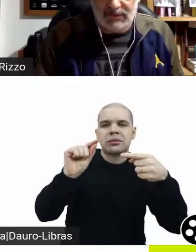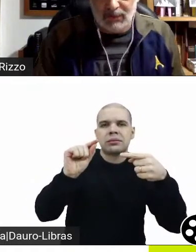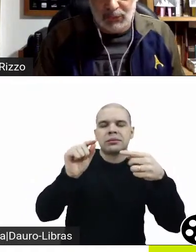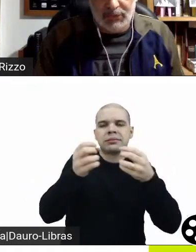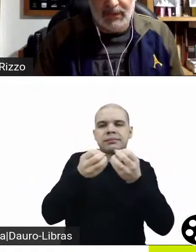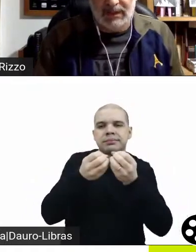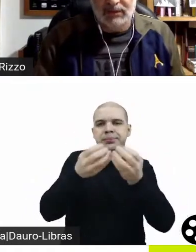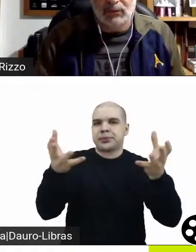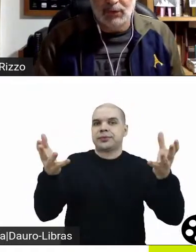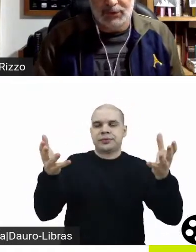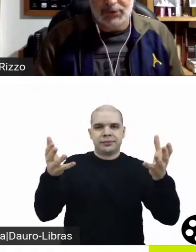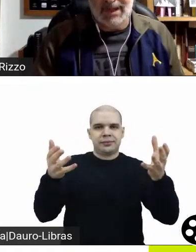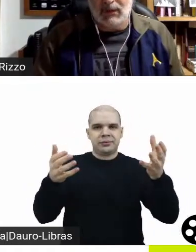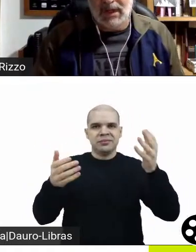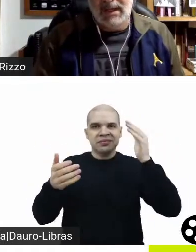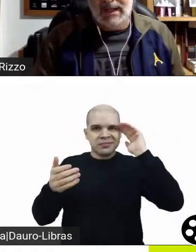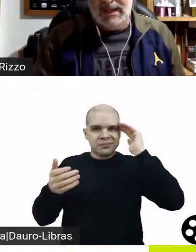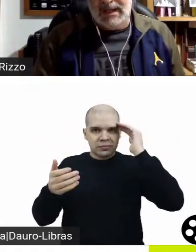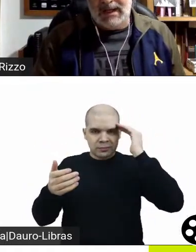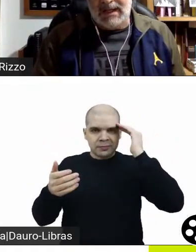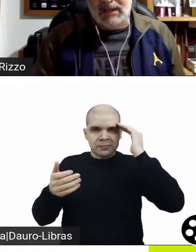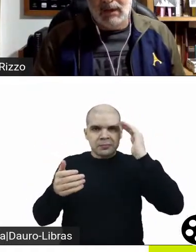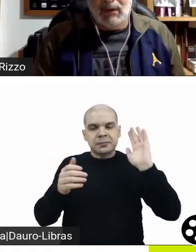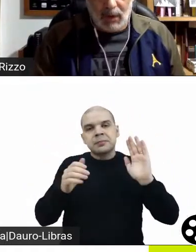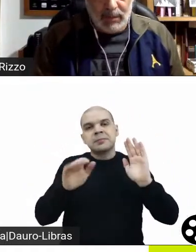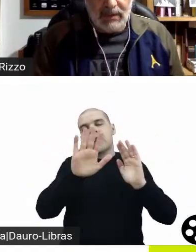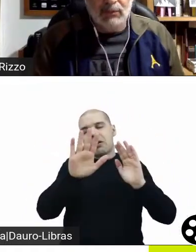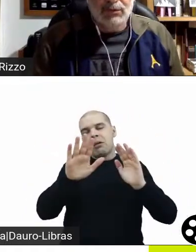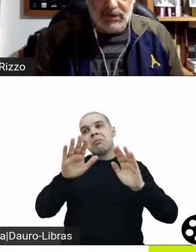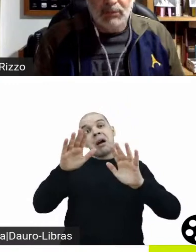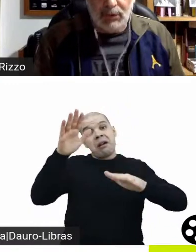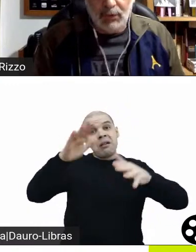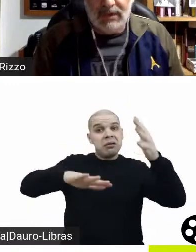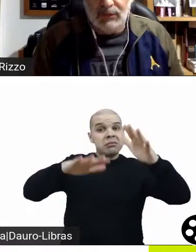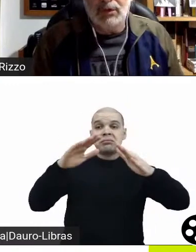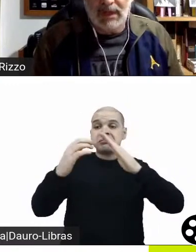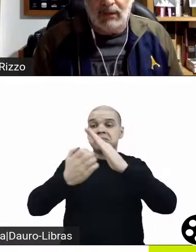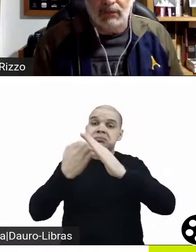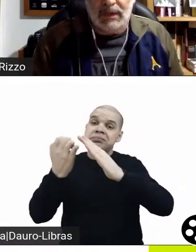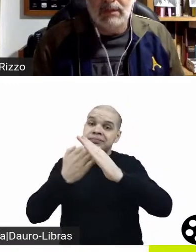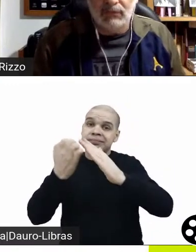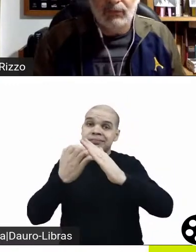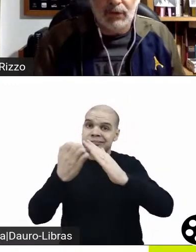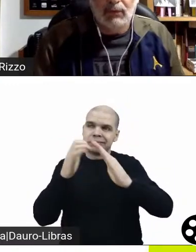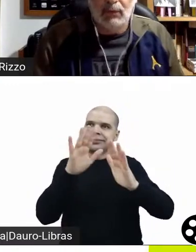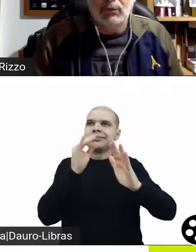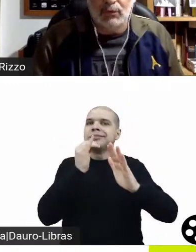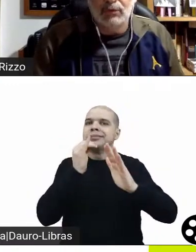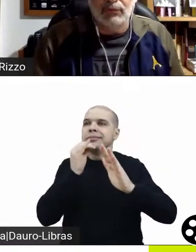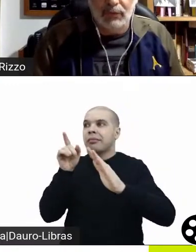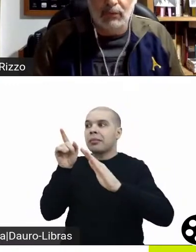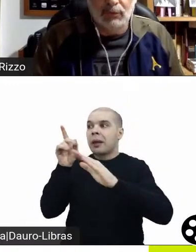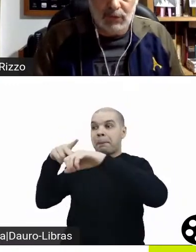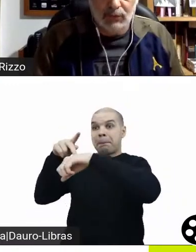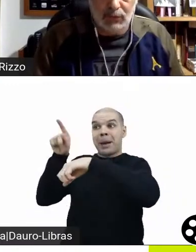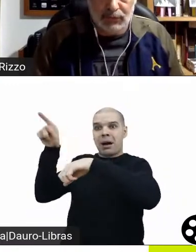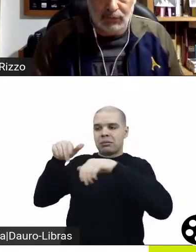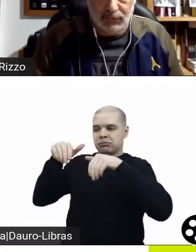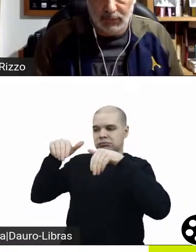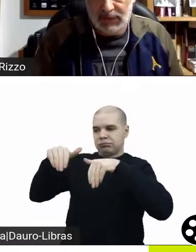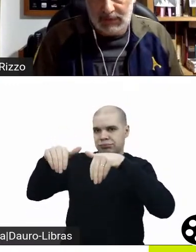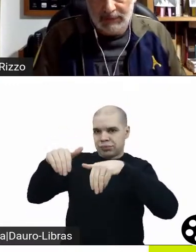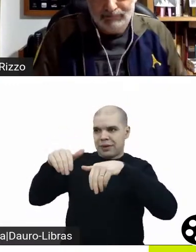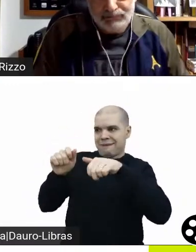título que às vezes é muito diferente do original, aquilo é obra do distribuidor nacional. Não foi o autor do filme, os